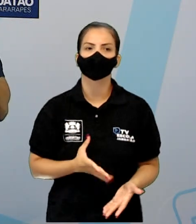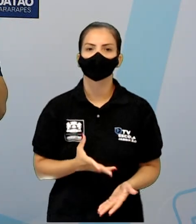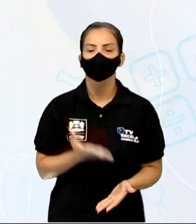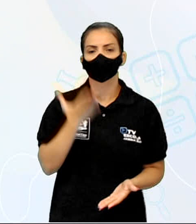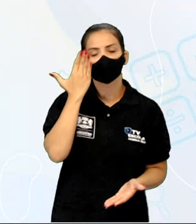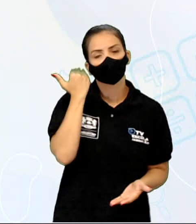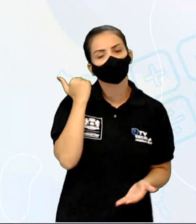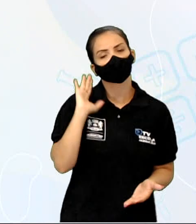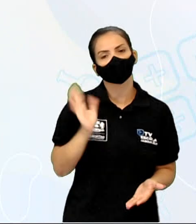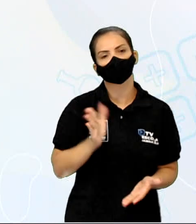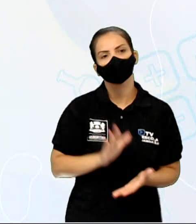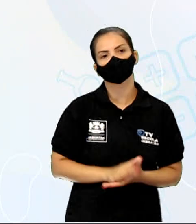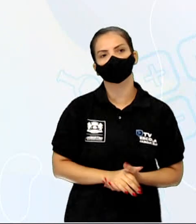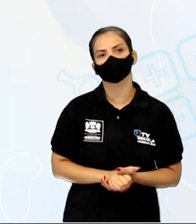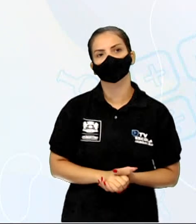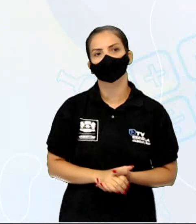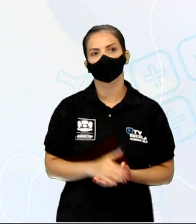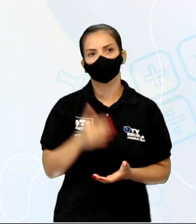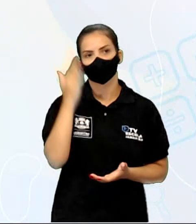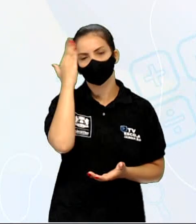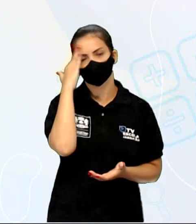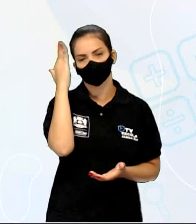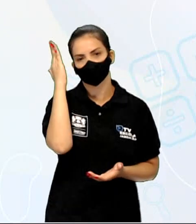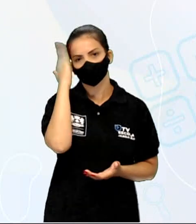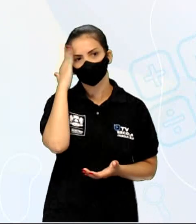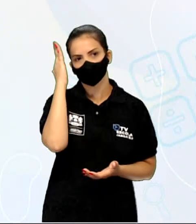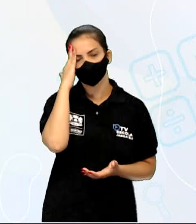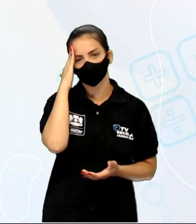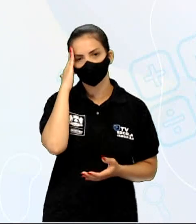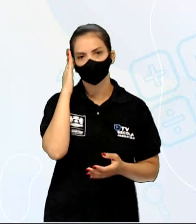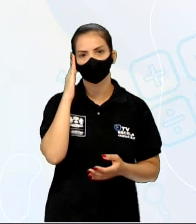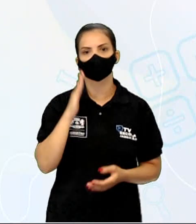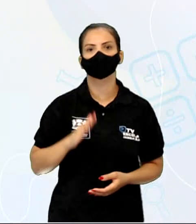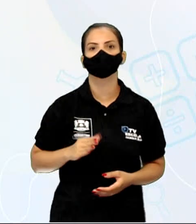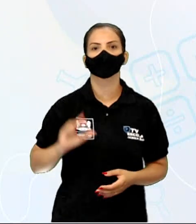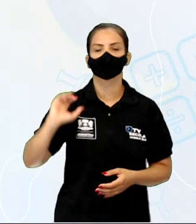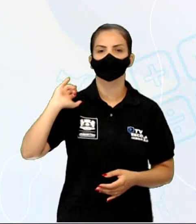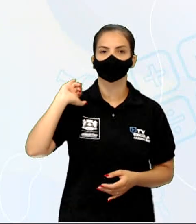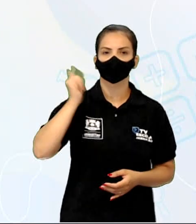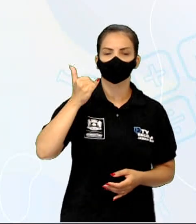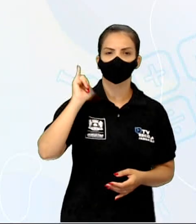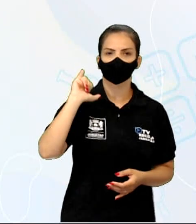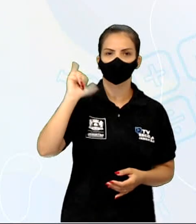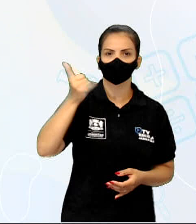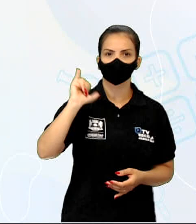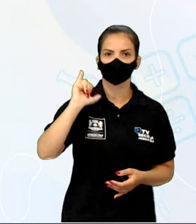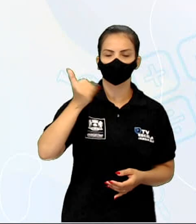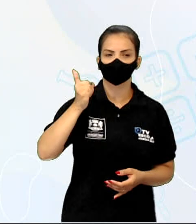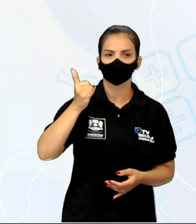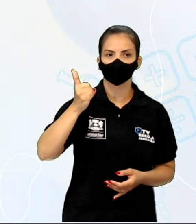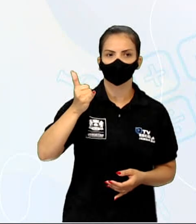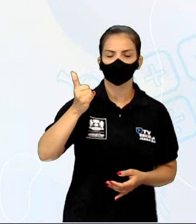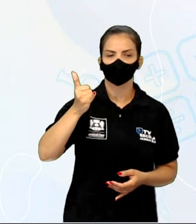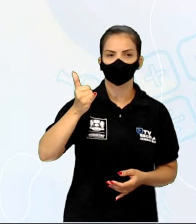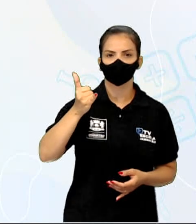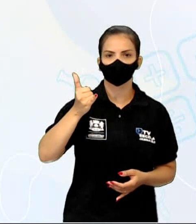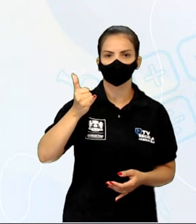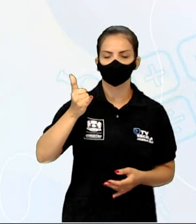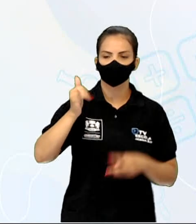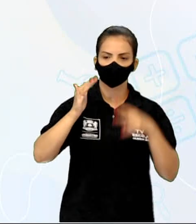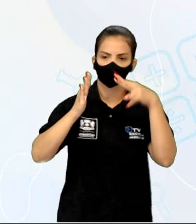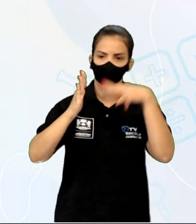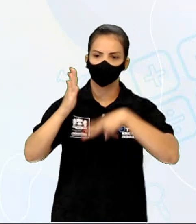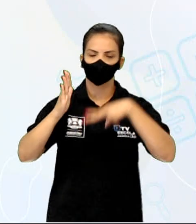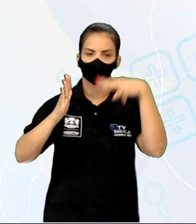Agora vocês vão entender. Vamos agora para o nosso conto, né? E vamos lendo esse